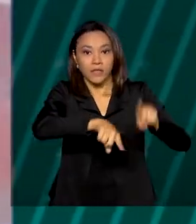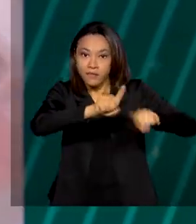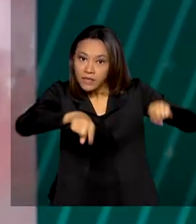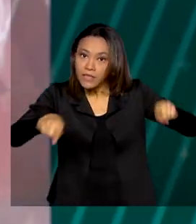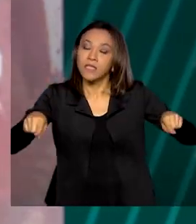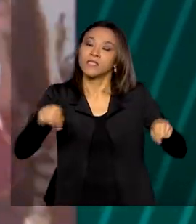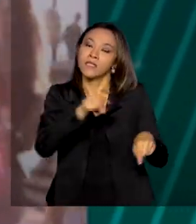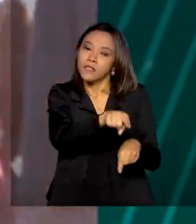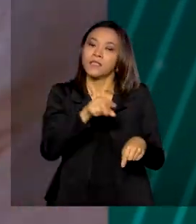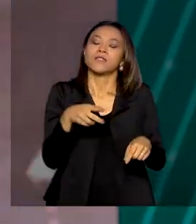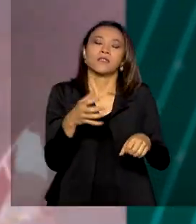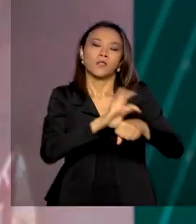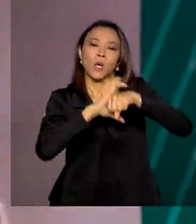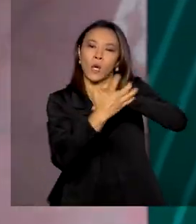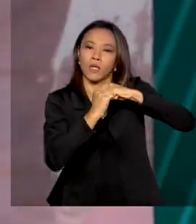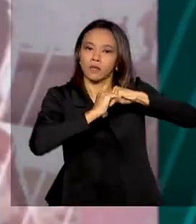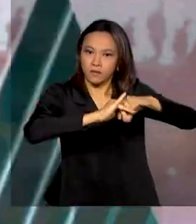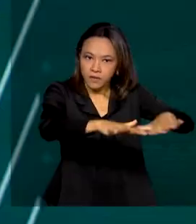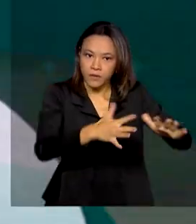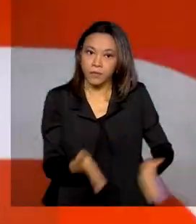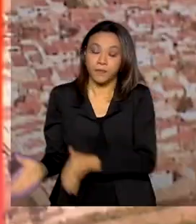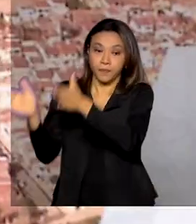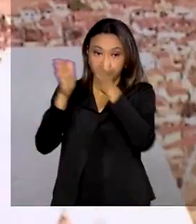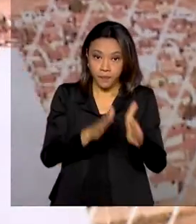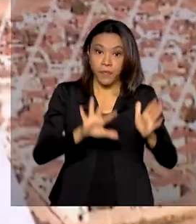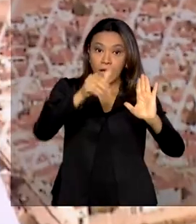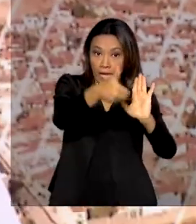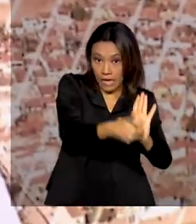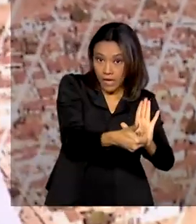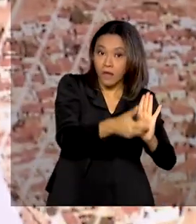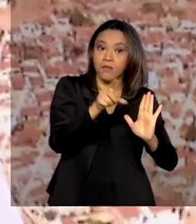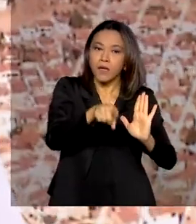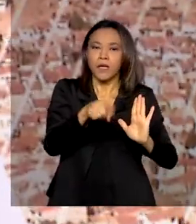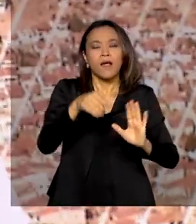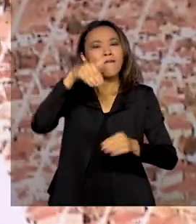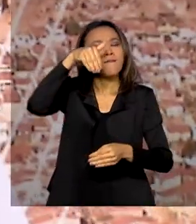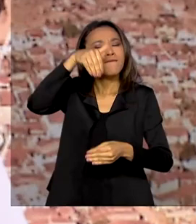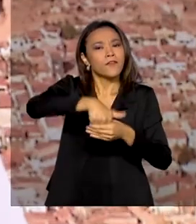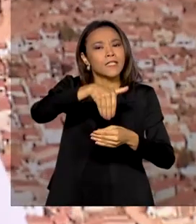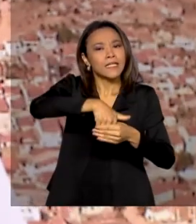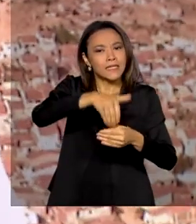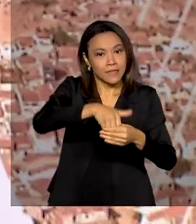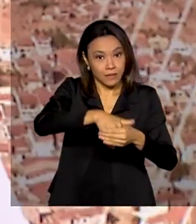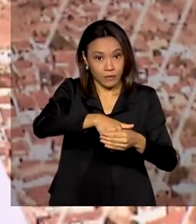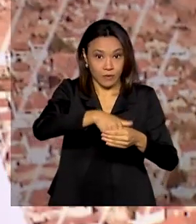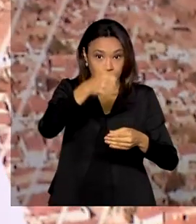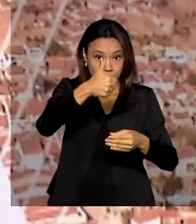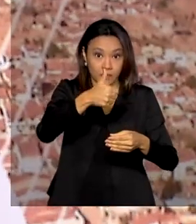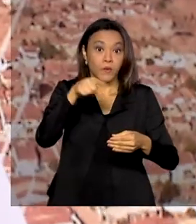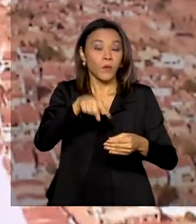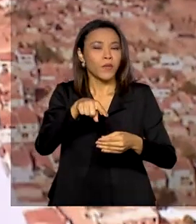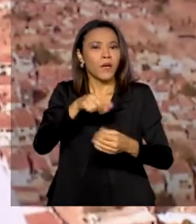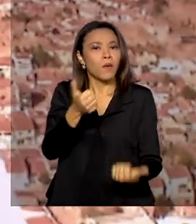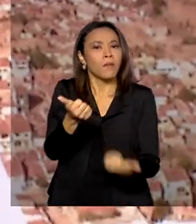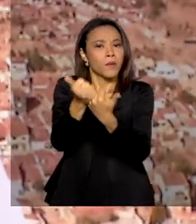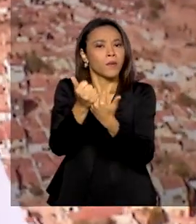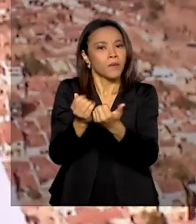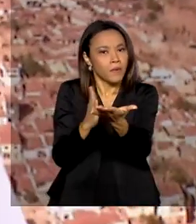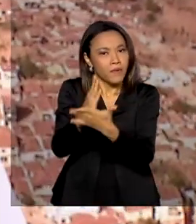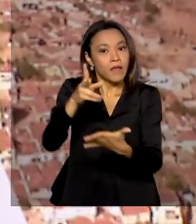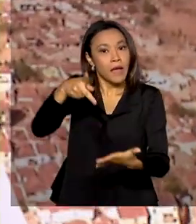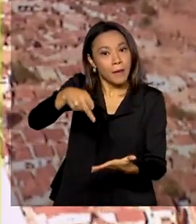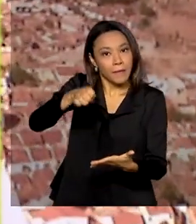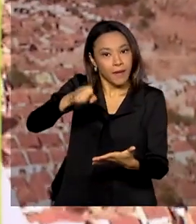A Câmara dos Deputados concluiu na madrugada de hoje a votação em primeiro turno da PEC emergencial do Auxílio Emergencial.